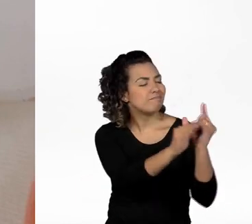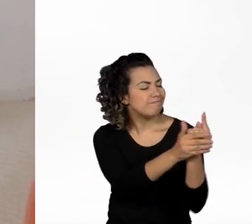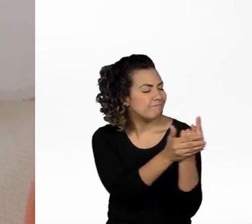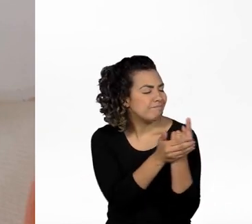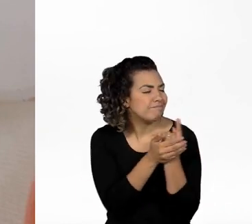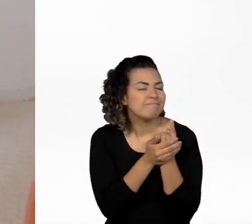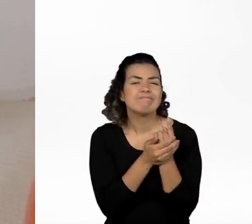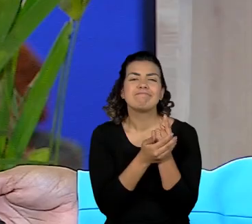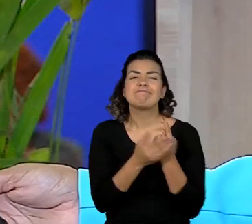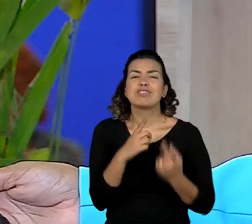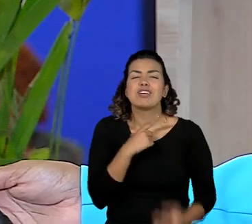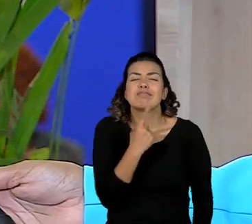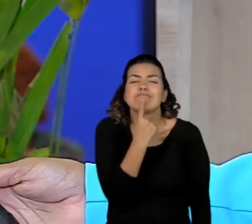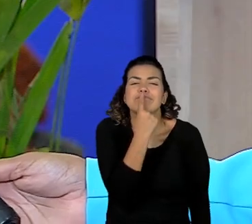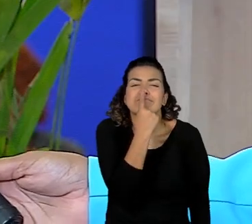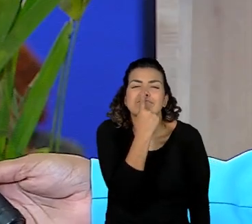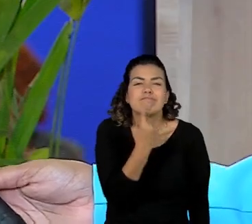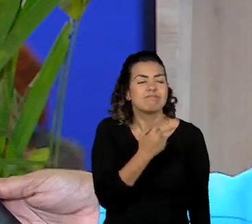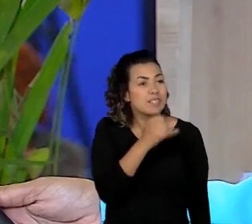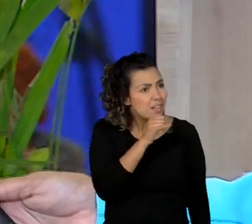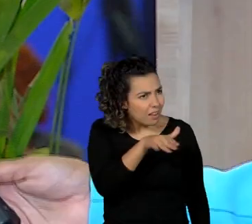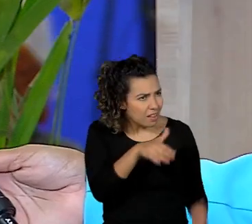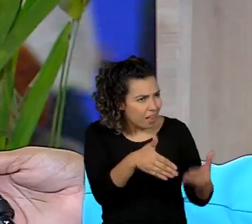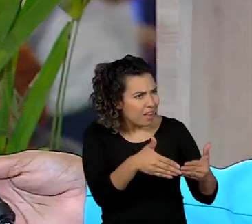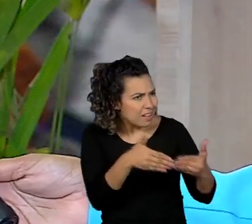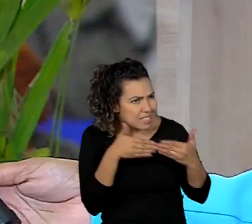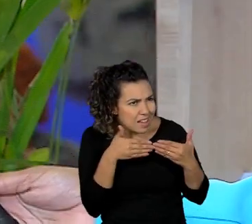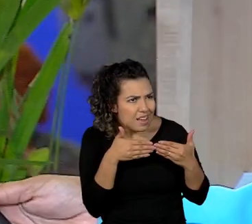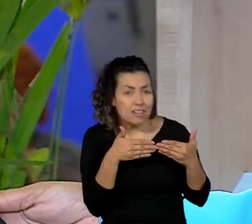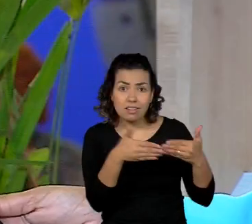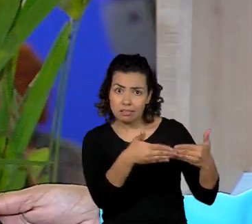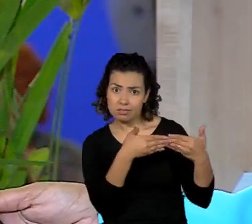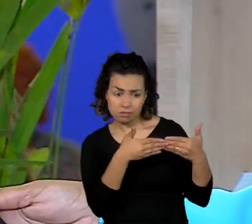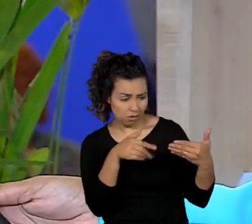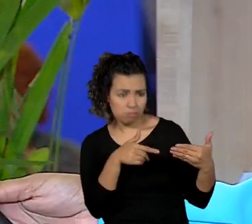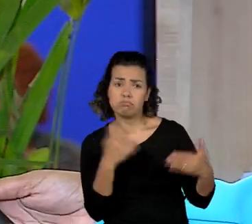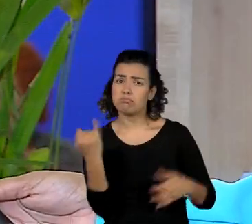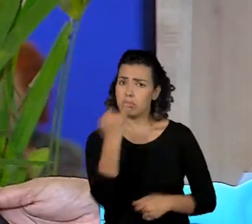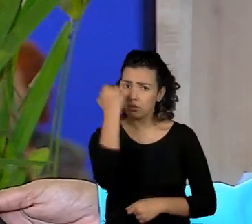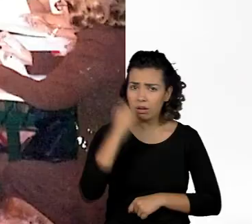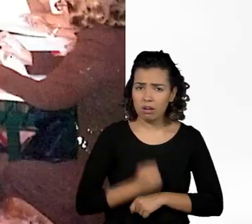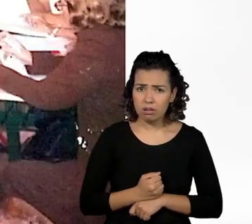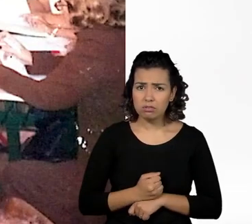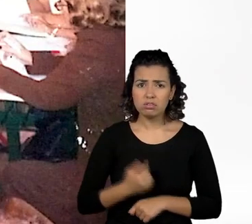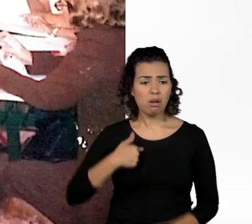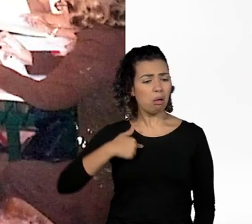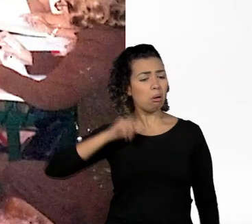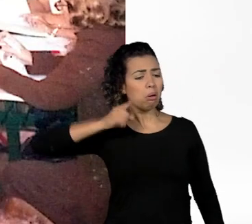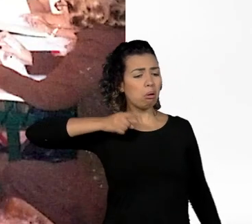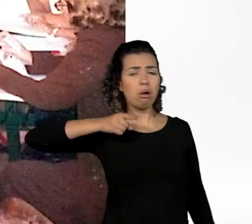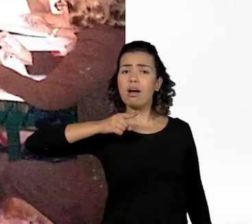com as crianças, é o pedir licença, é você conversar na altura das crianças.